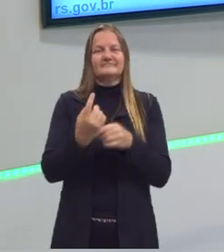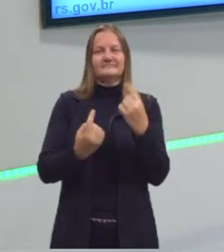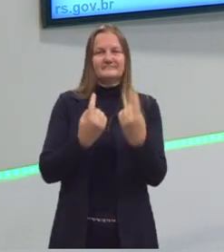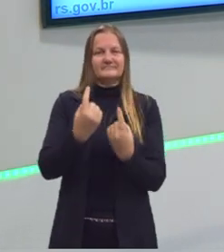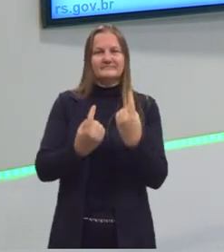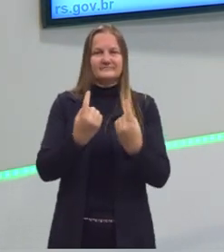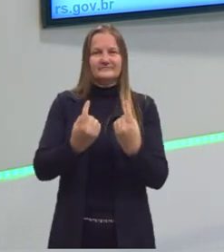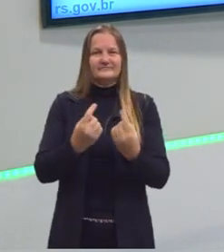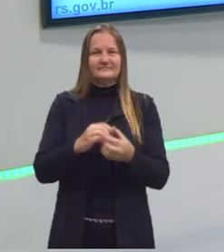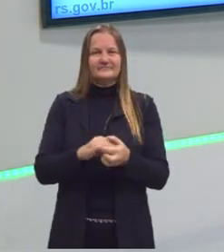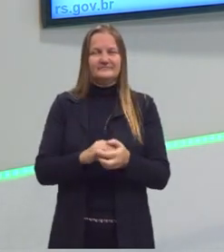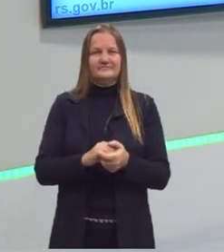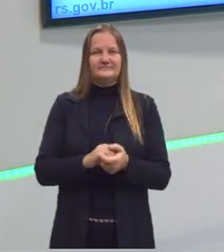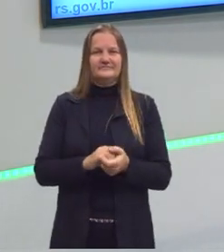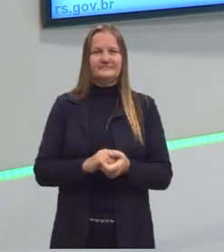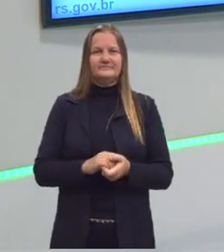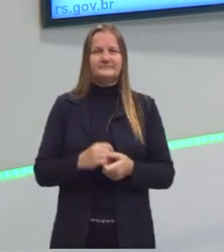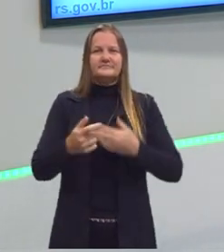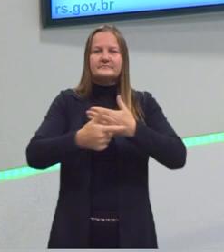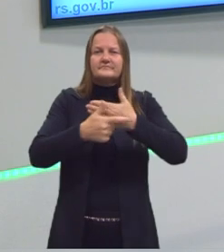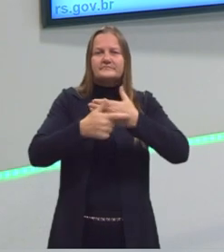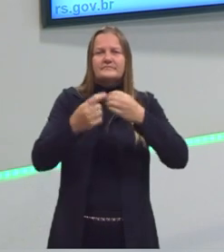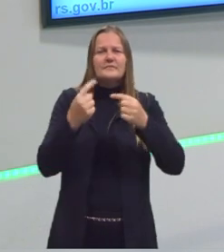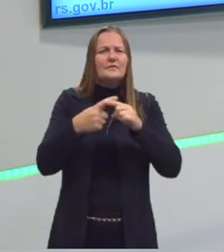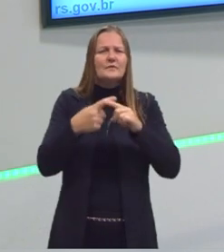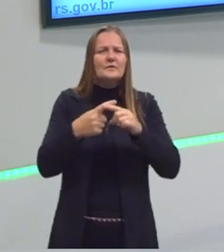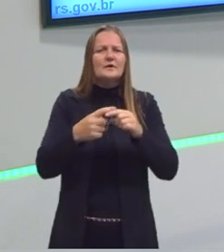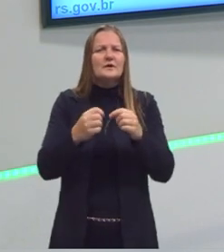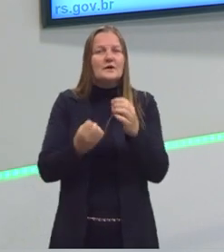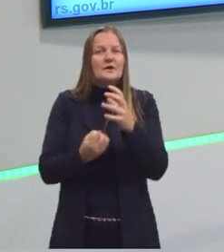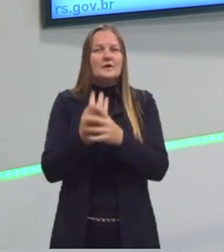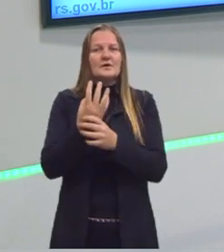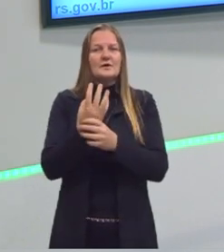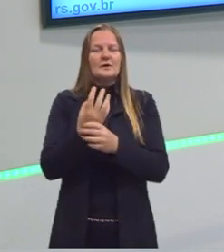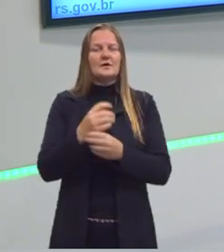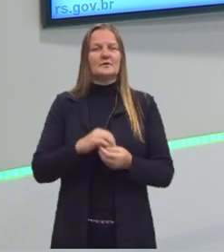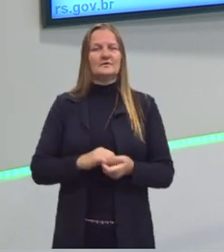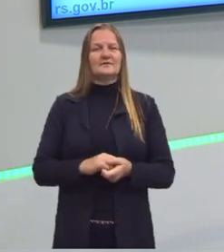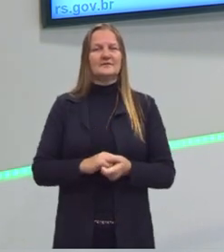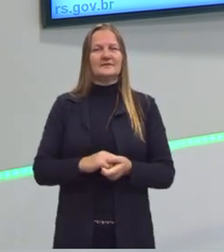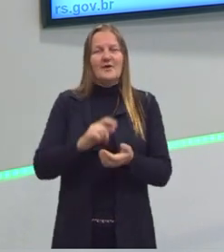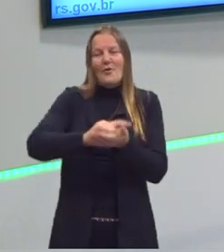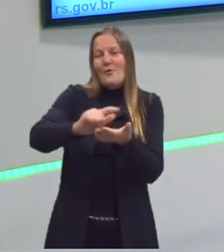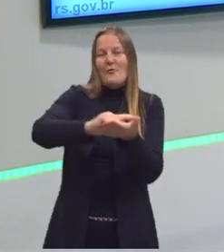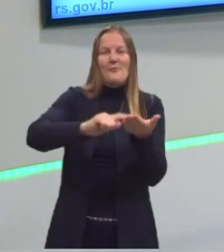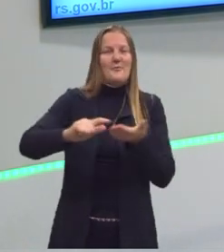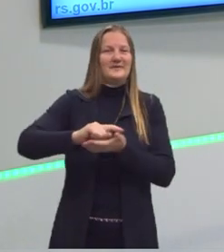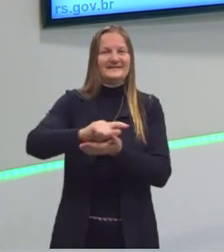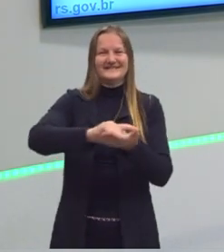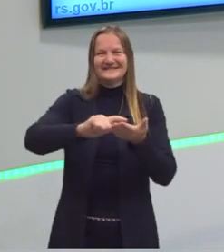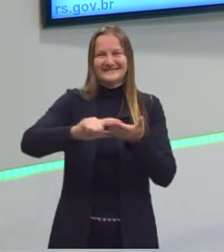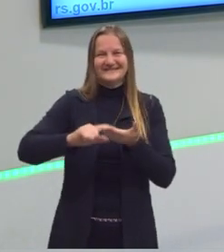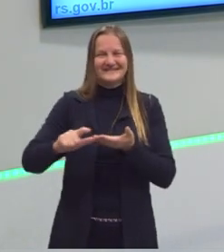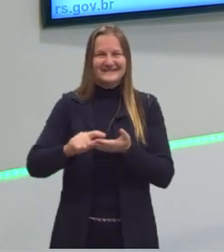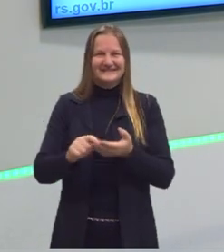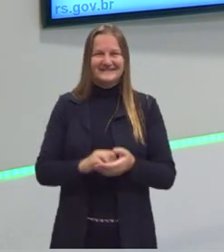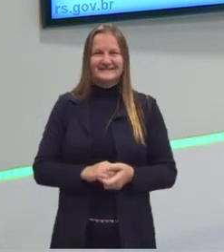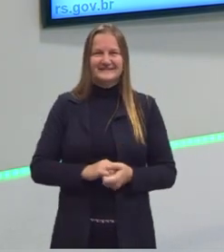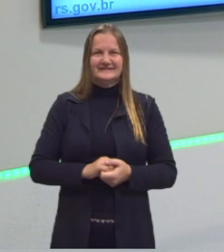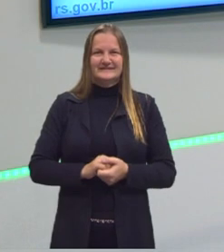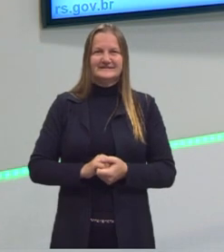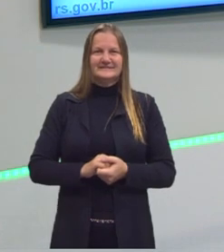destino para esses subprodutos, porque foi gerado. Na louça a gente lava, né? Na receita a gente lava a louça.